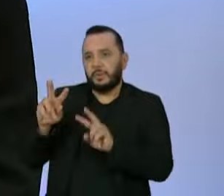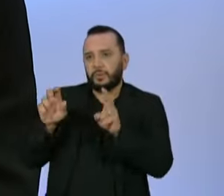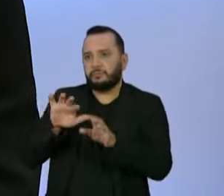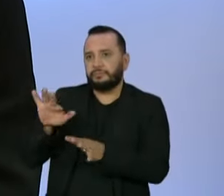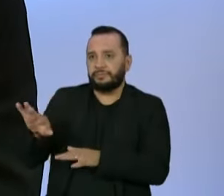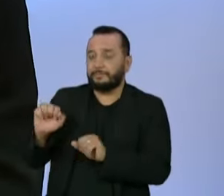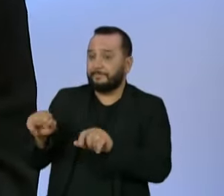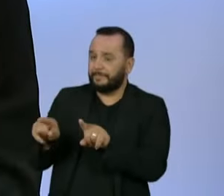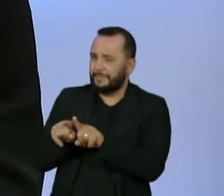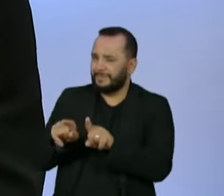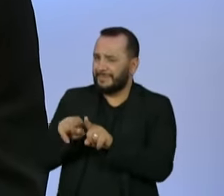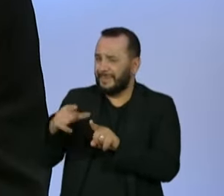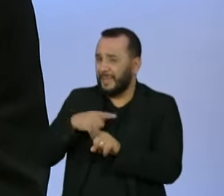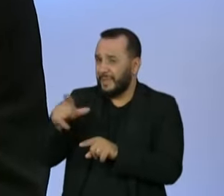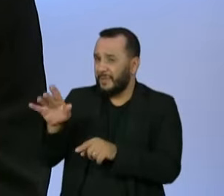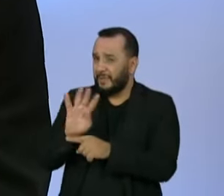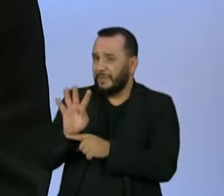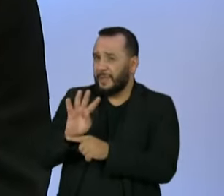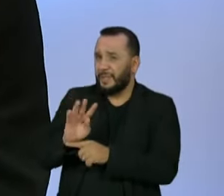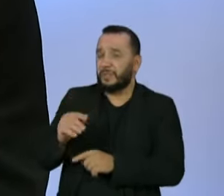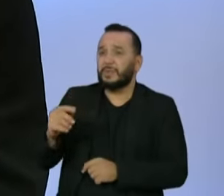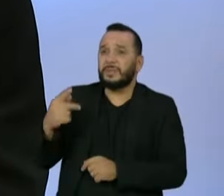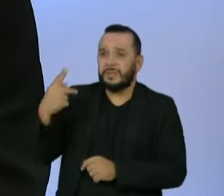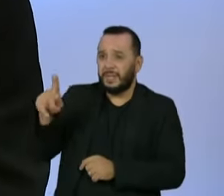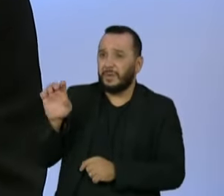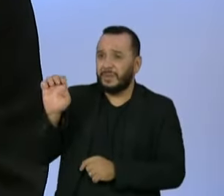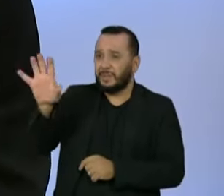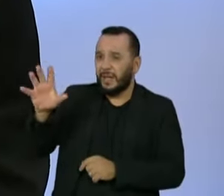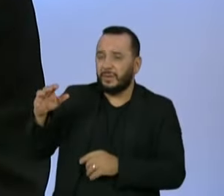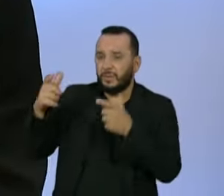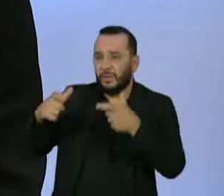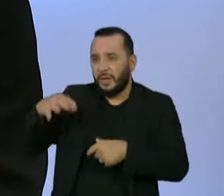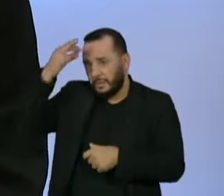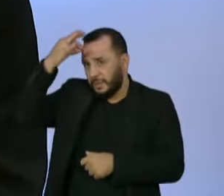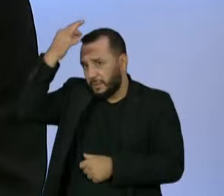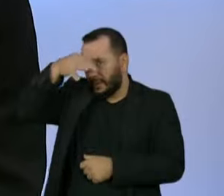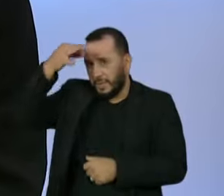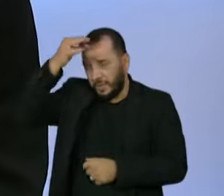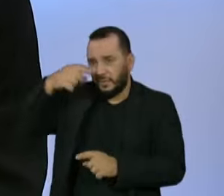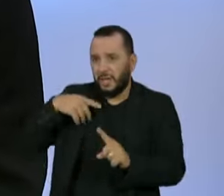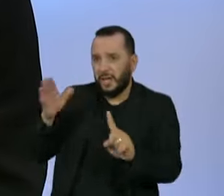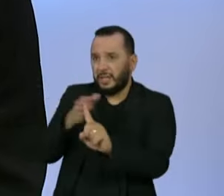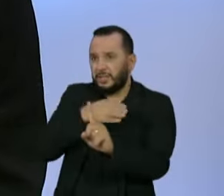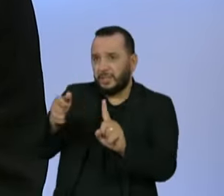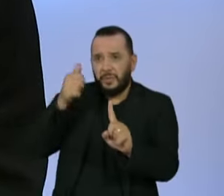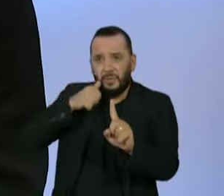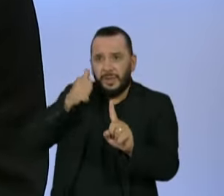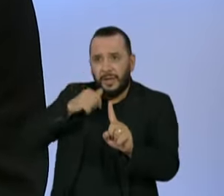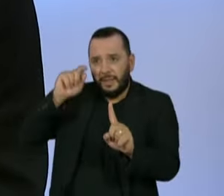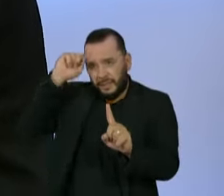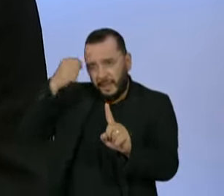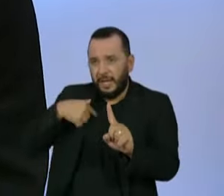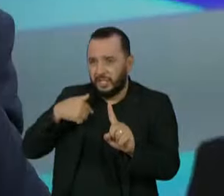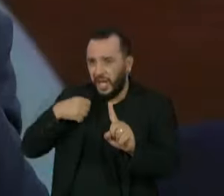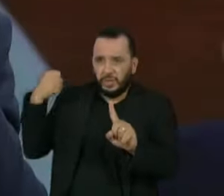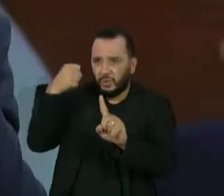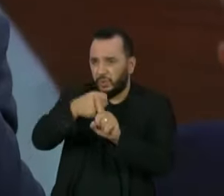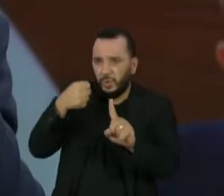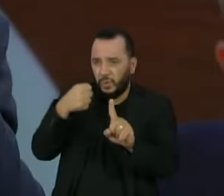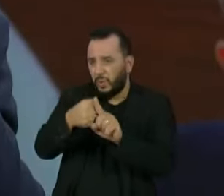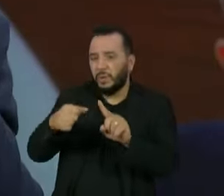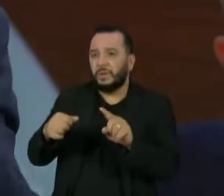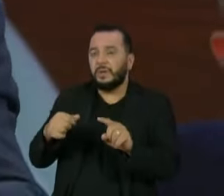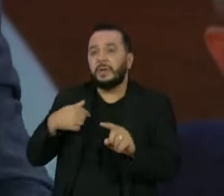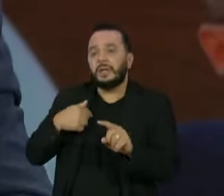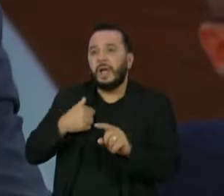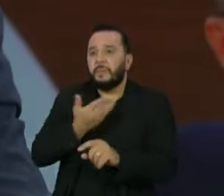repercutiu nas redes sociais um vídeo de um policial militar do seu estado, do Espírito Santo, agredindo uma mulher negra com socos e joelhadas enquanto o colega